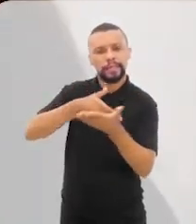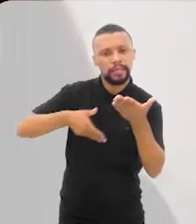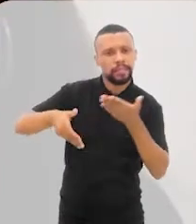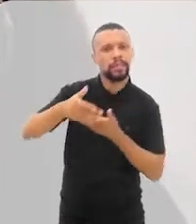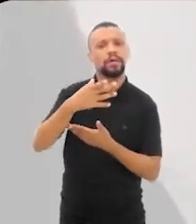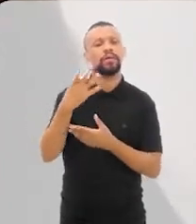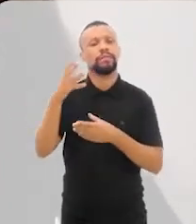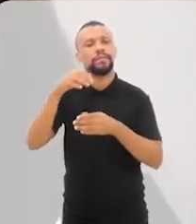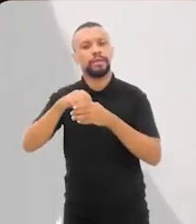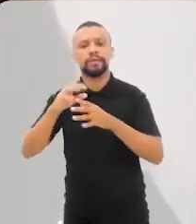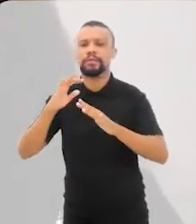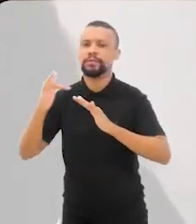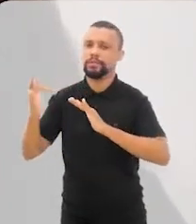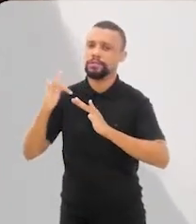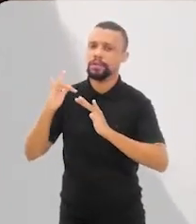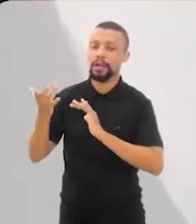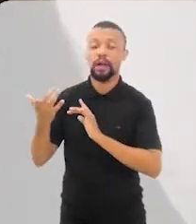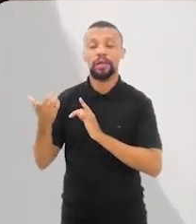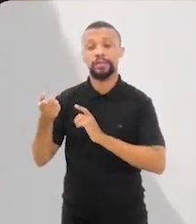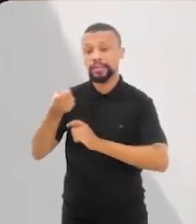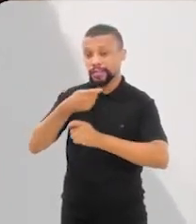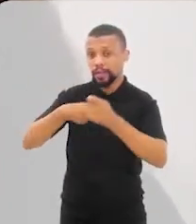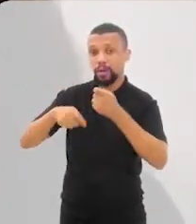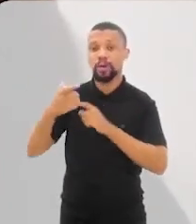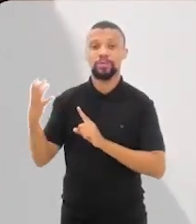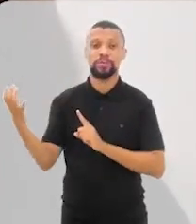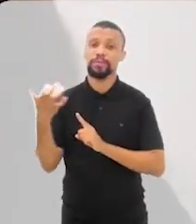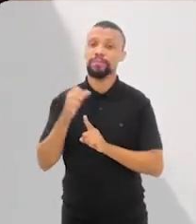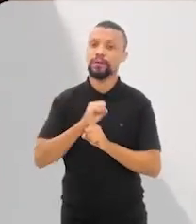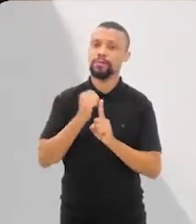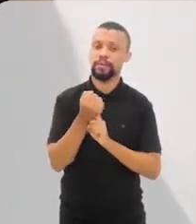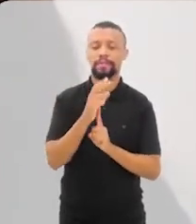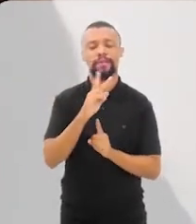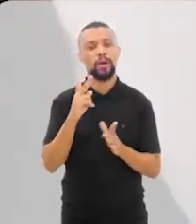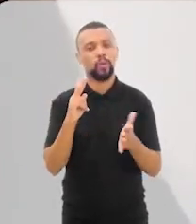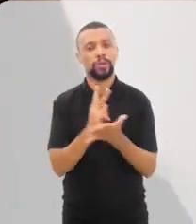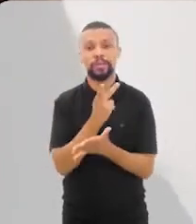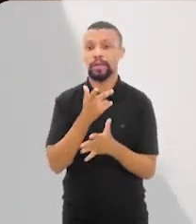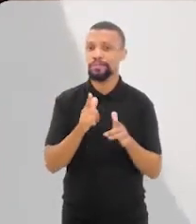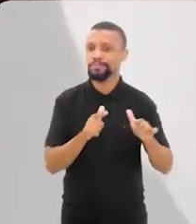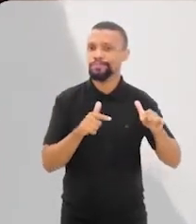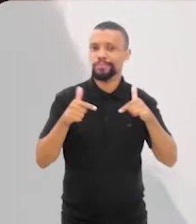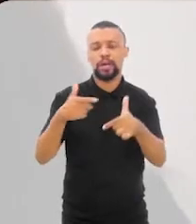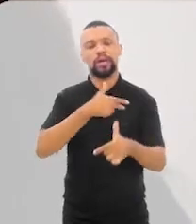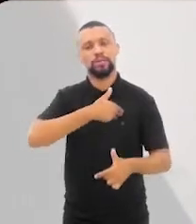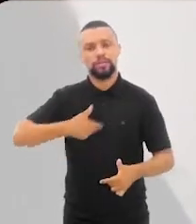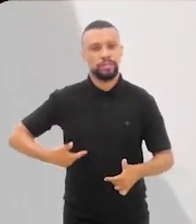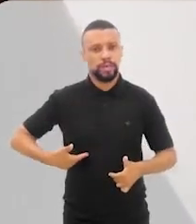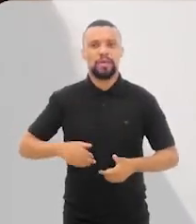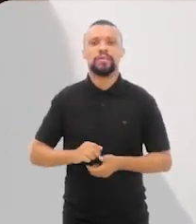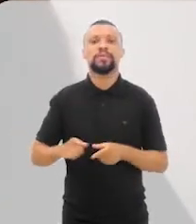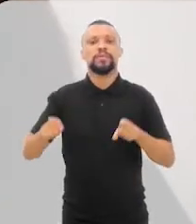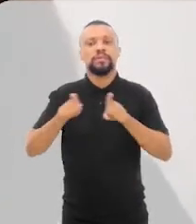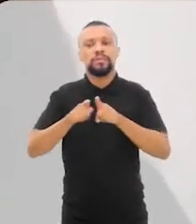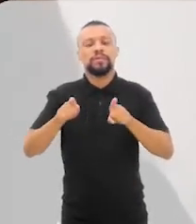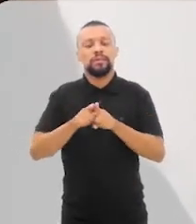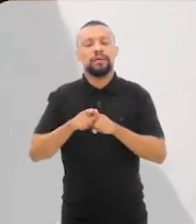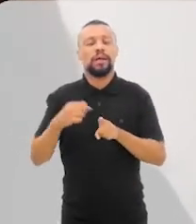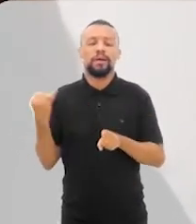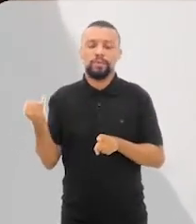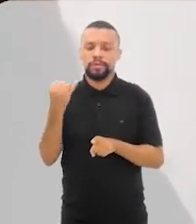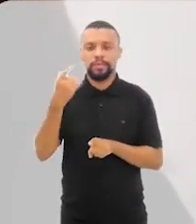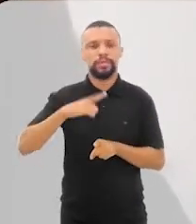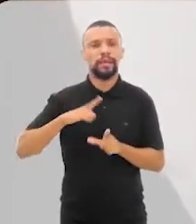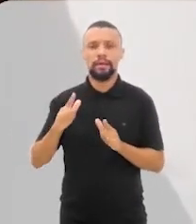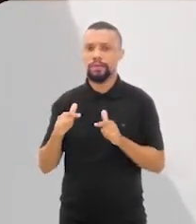seja dos negócios de impacto socioambiental, ele vai ocorrer a partir da participação do Estado, sim. E acho que é